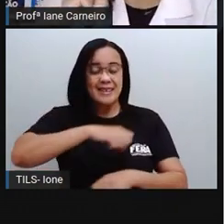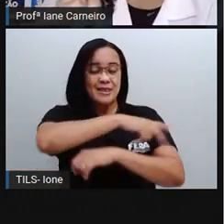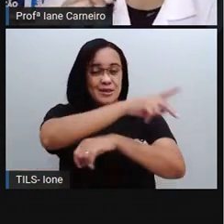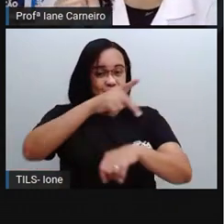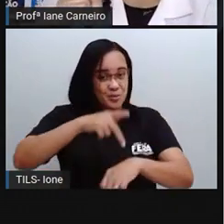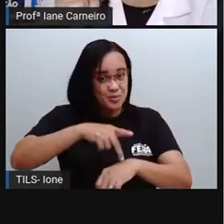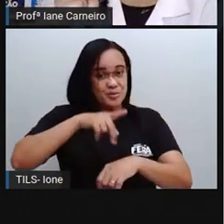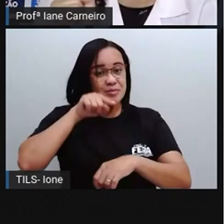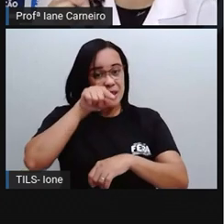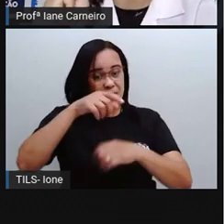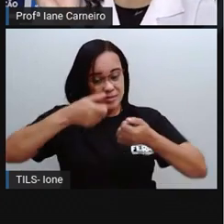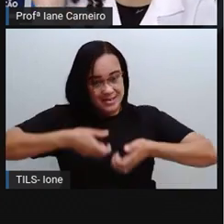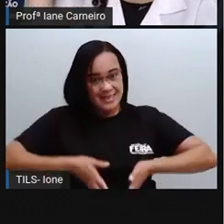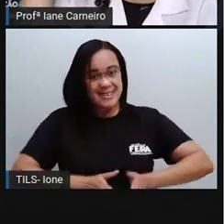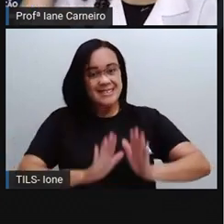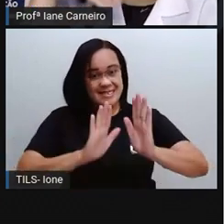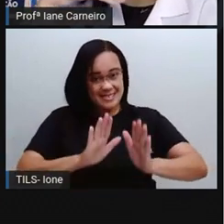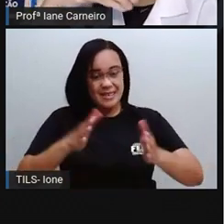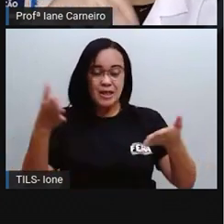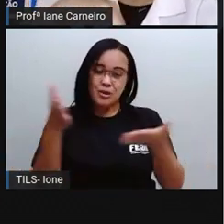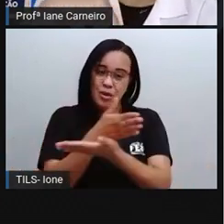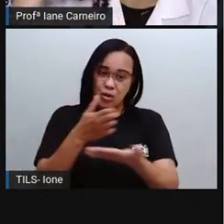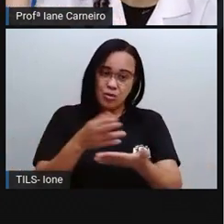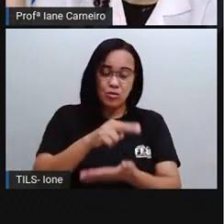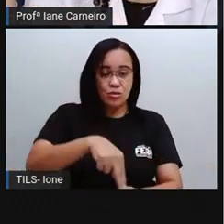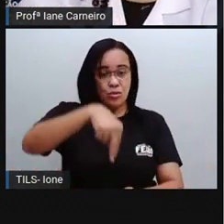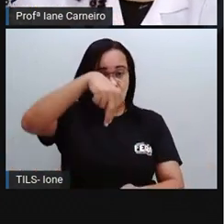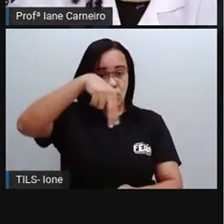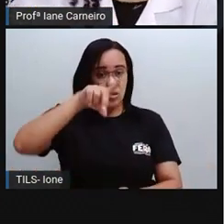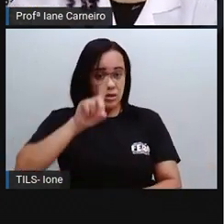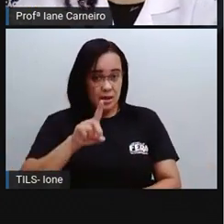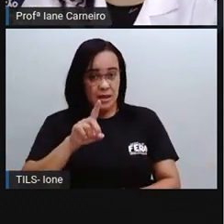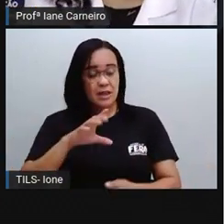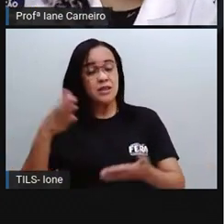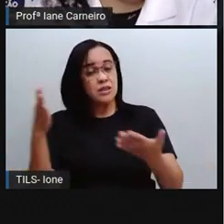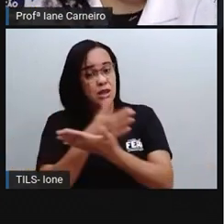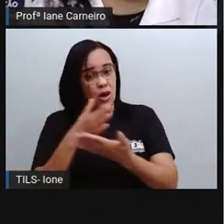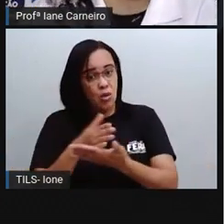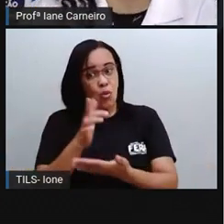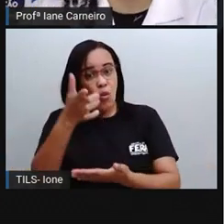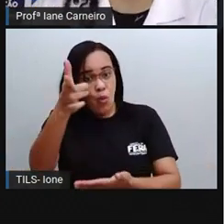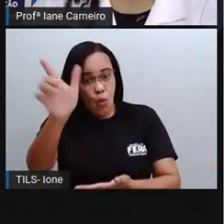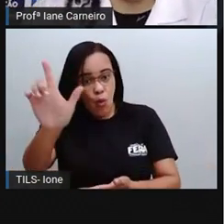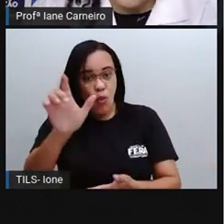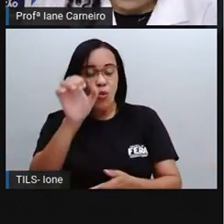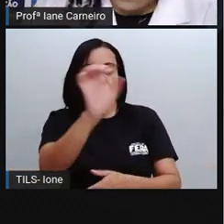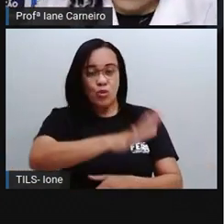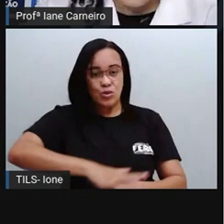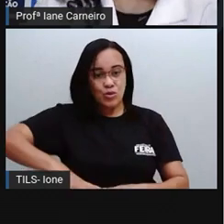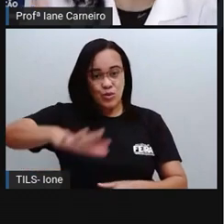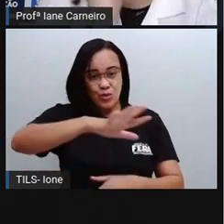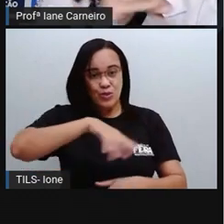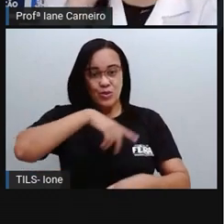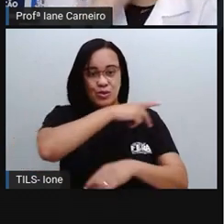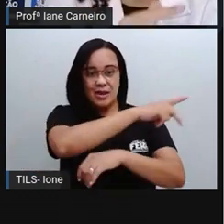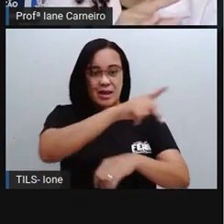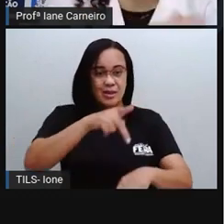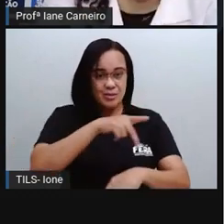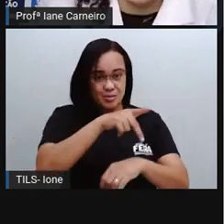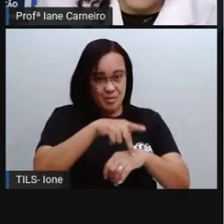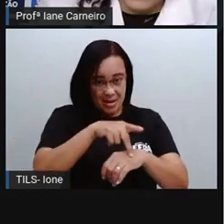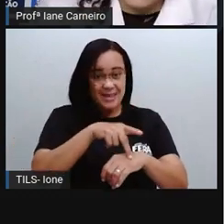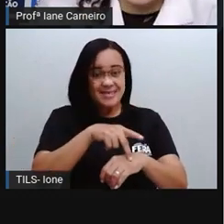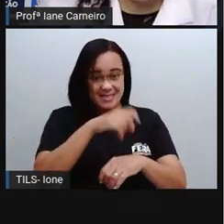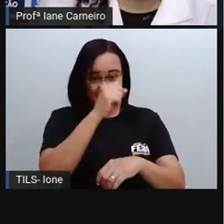gente que não nasceu no Nordeste, né? Tem gente que mora aqui no Nordeste, mas mora em outra região do país, tá bom? Ou nasceu em outra